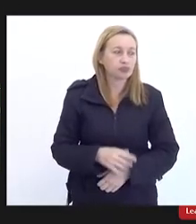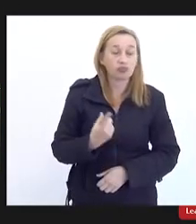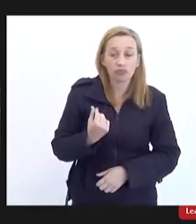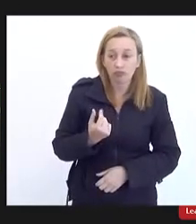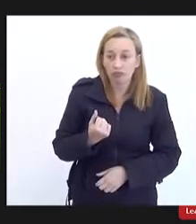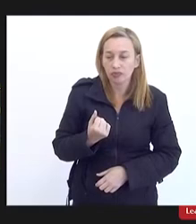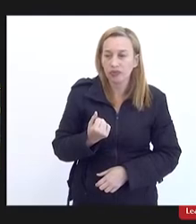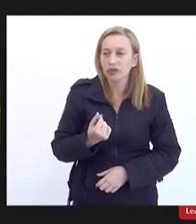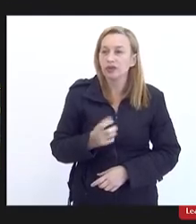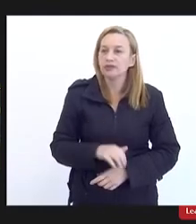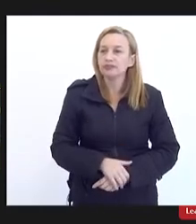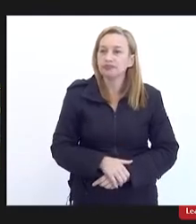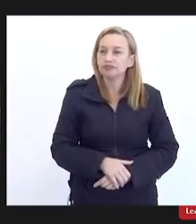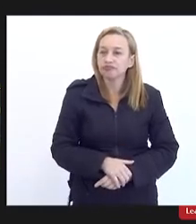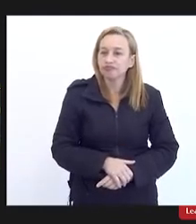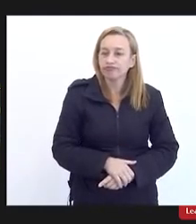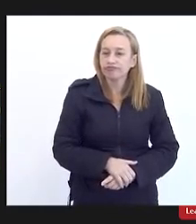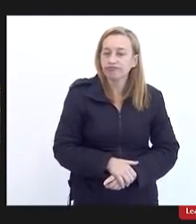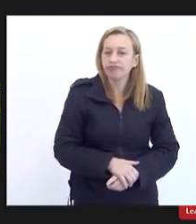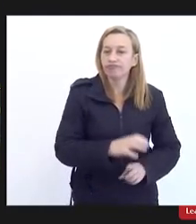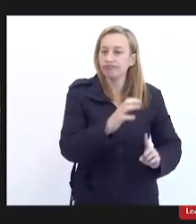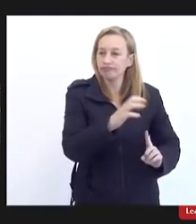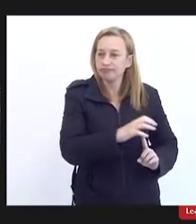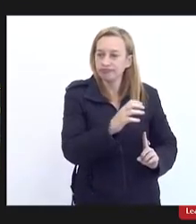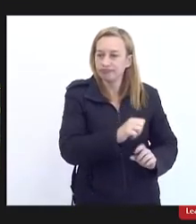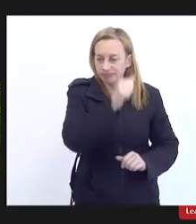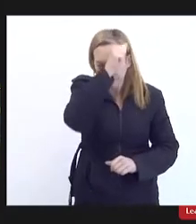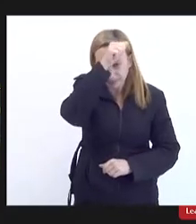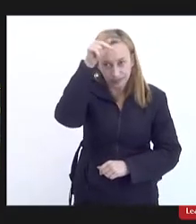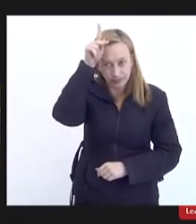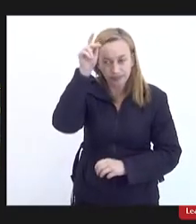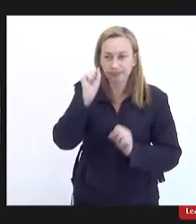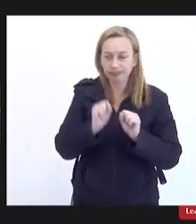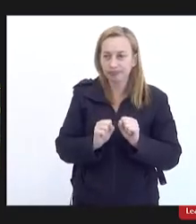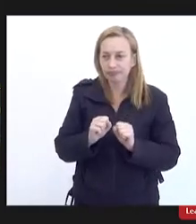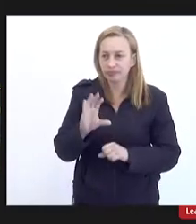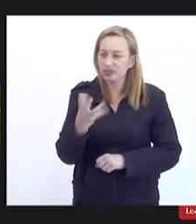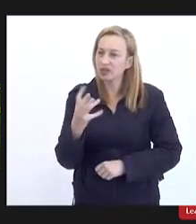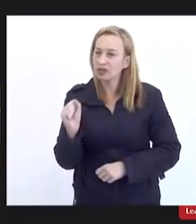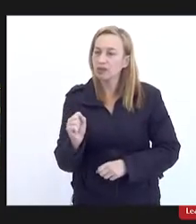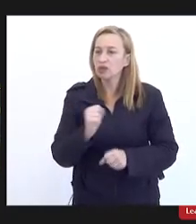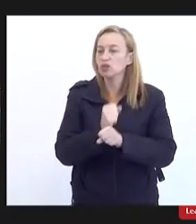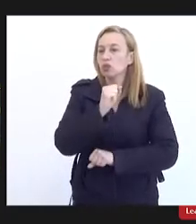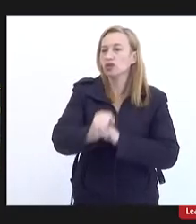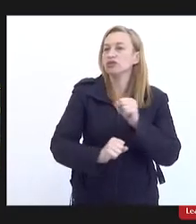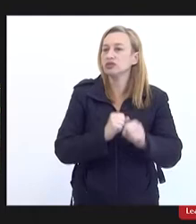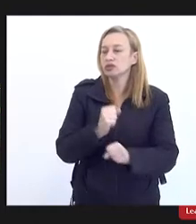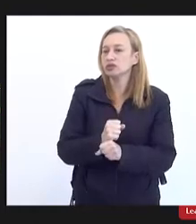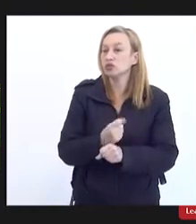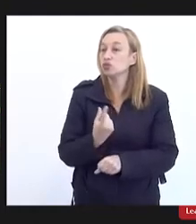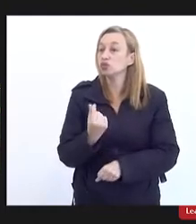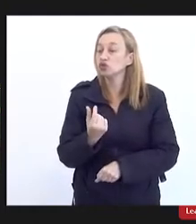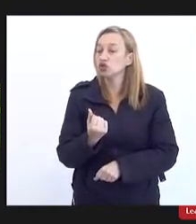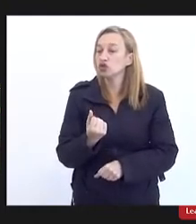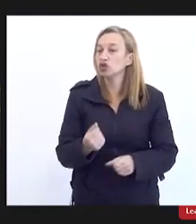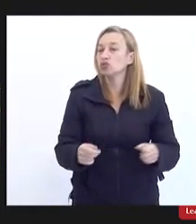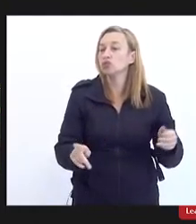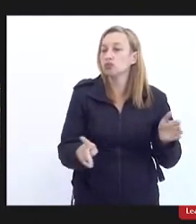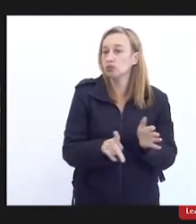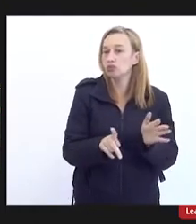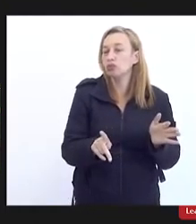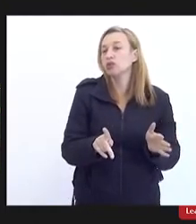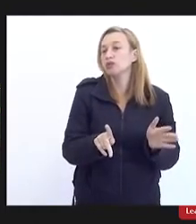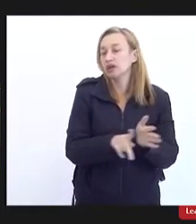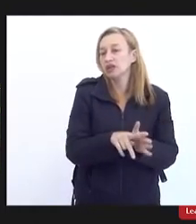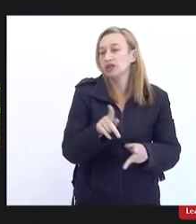subornar prefeitos prefeituras para poder fazer a campanha do ano que vem às custas do interesse da população do Rio de